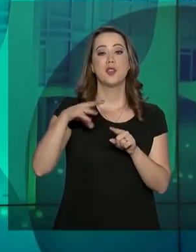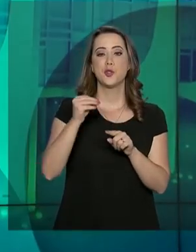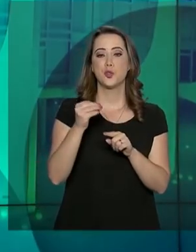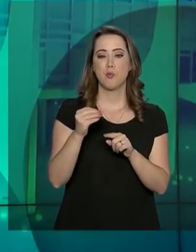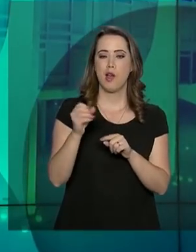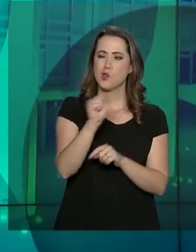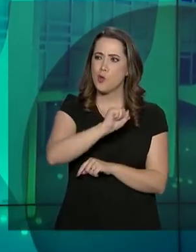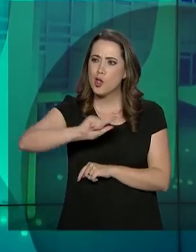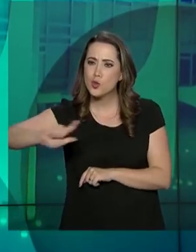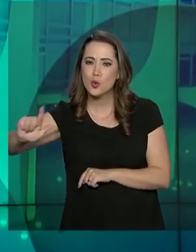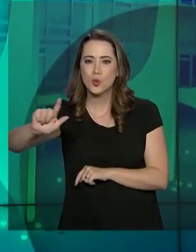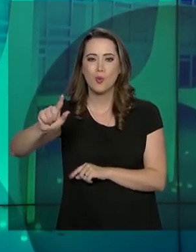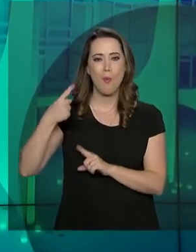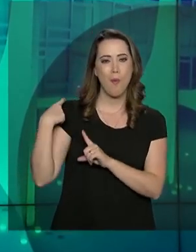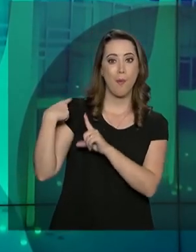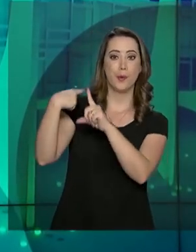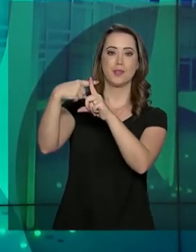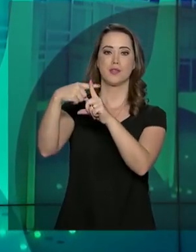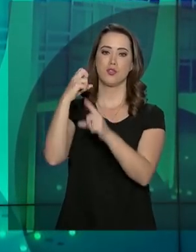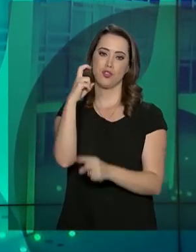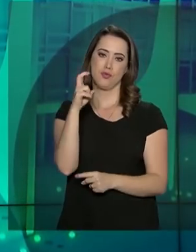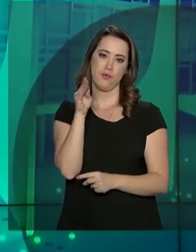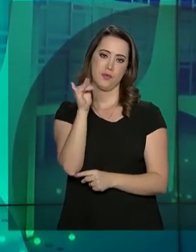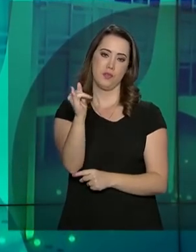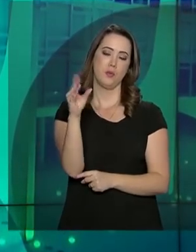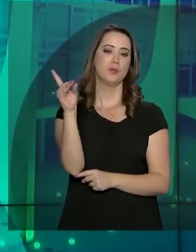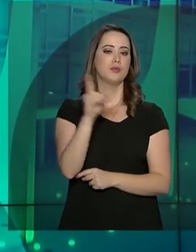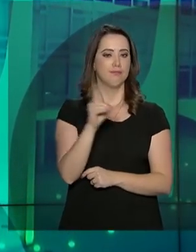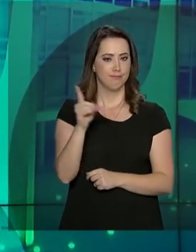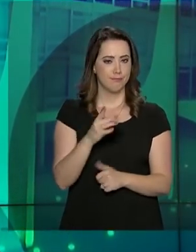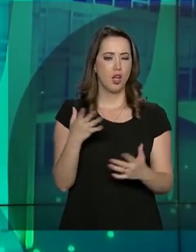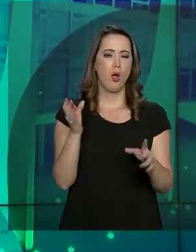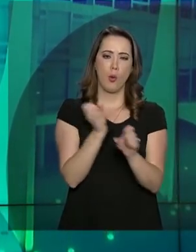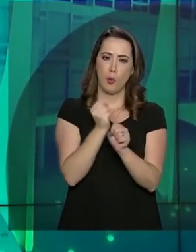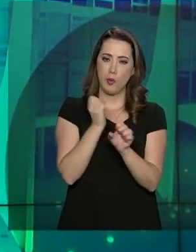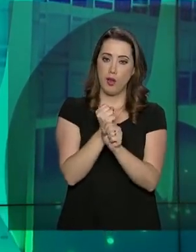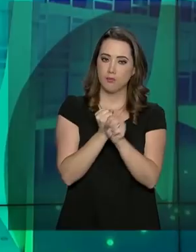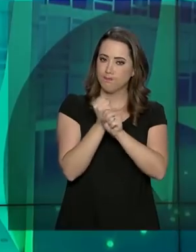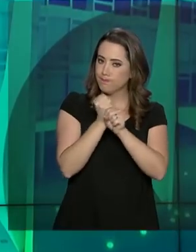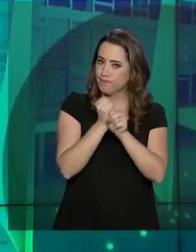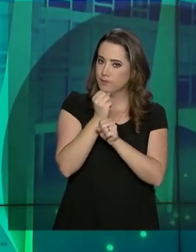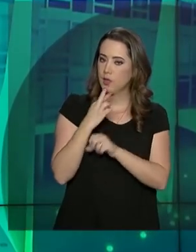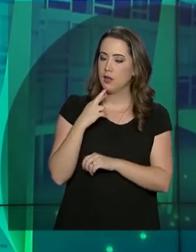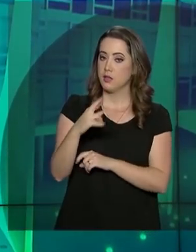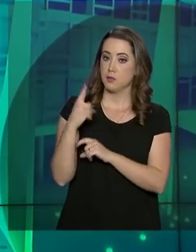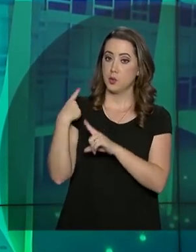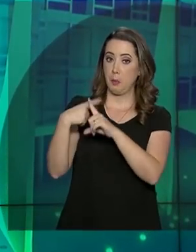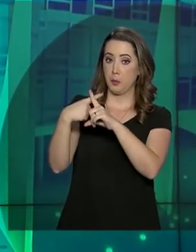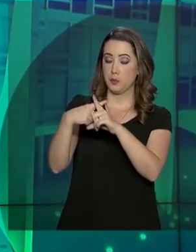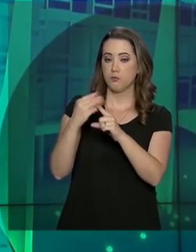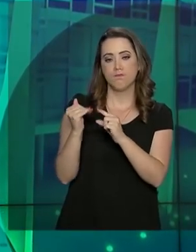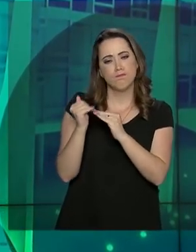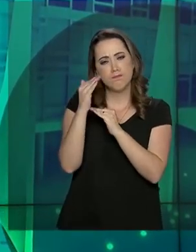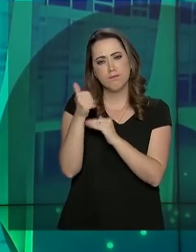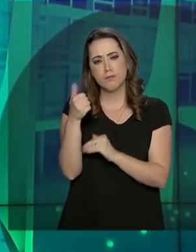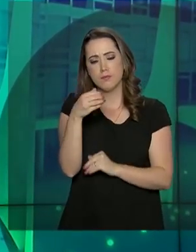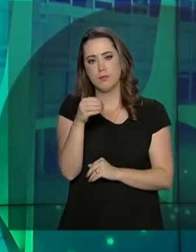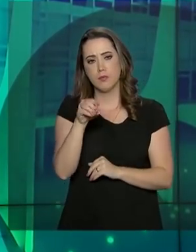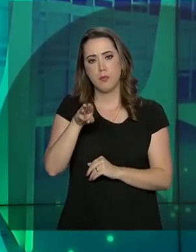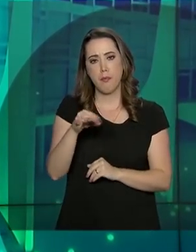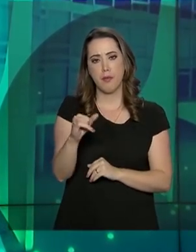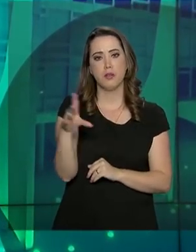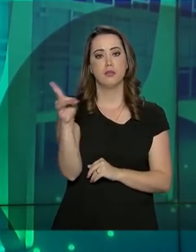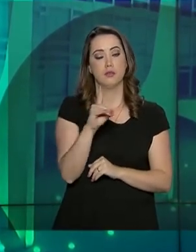azul. O saldo positivo foi de quase 5 bilhões de dólares. No acumulado do ano, o resultado positivo é de pouco mais de 10